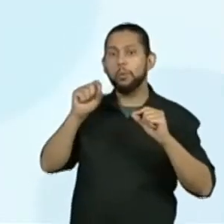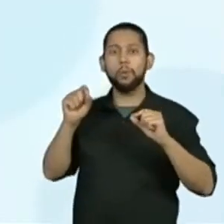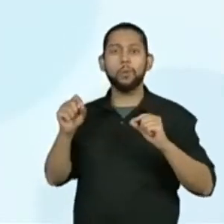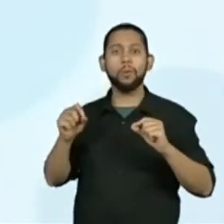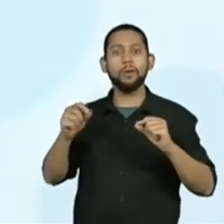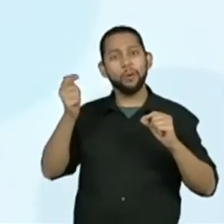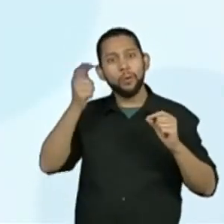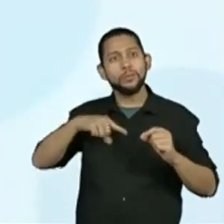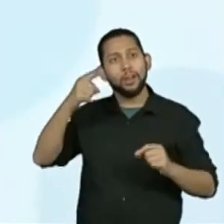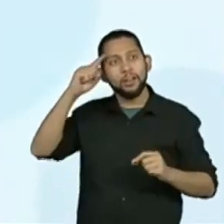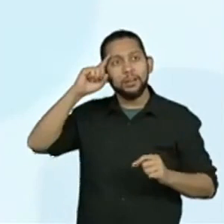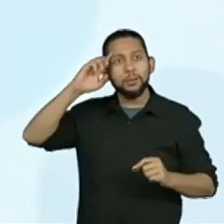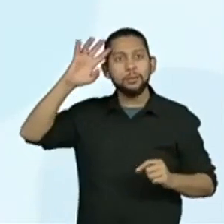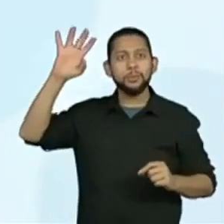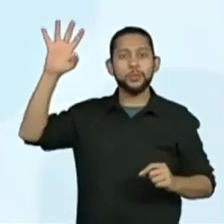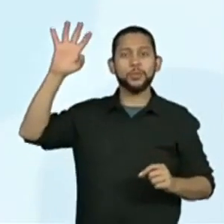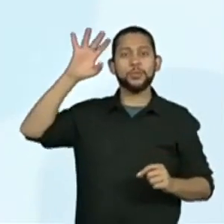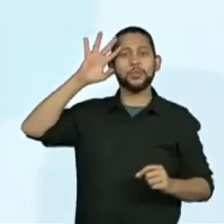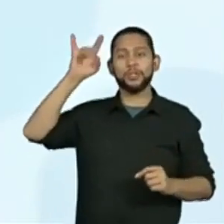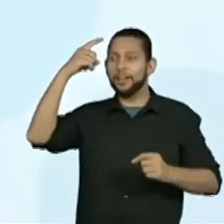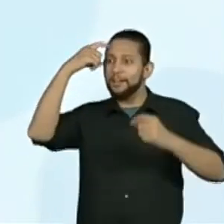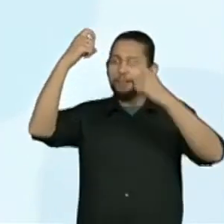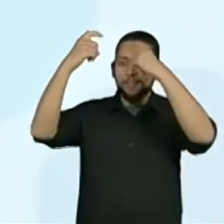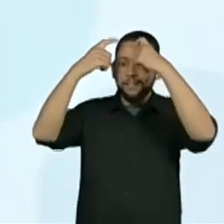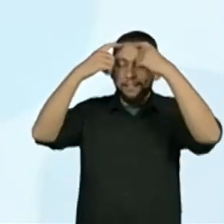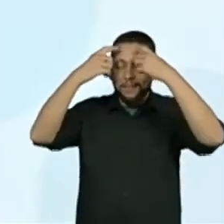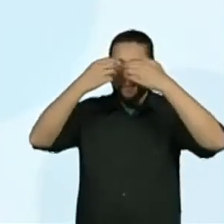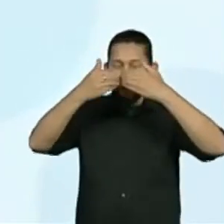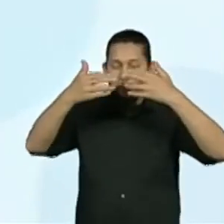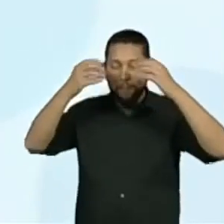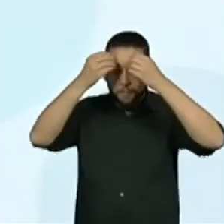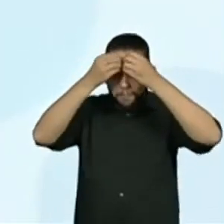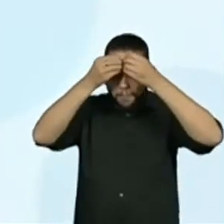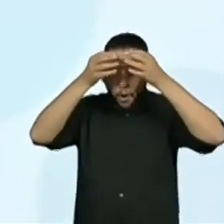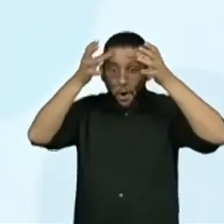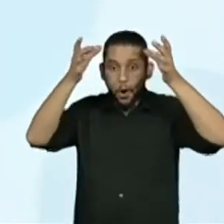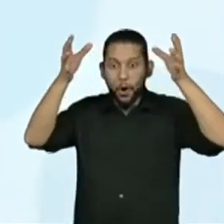Perfeito. Uma das coisas bem bacanas, eu já vou colocar aqui, ó.